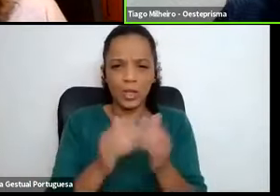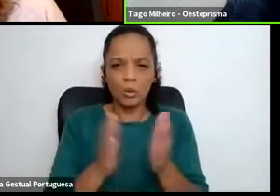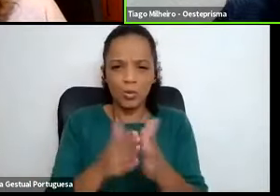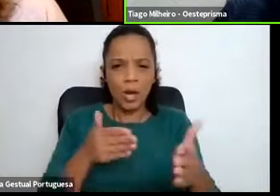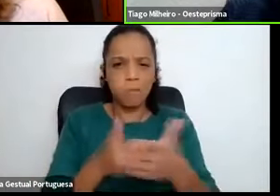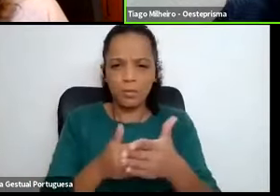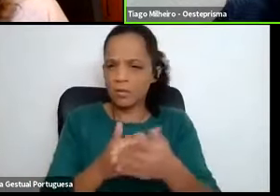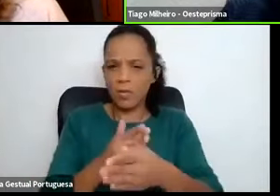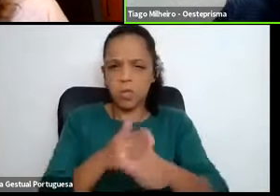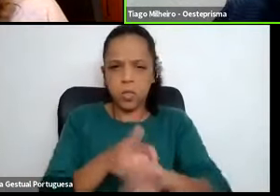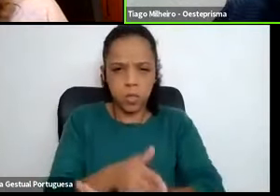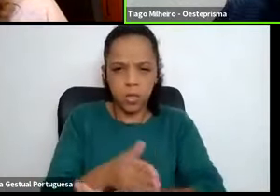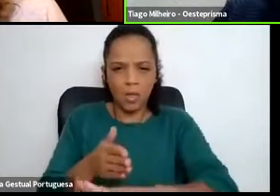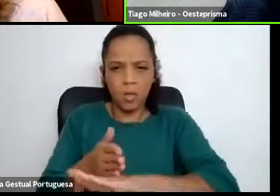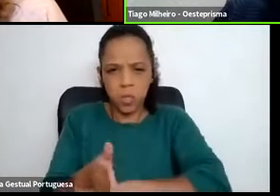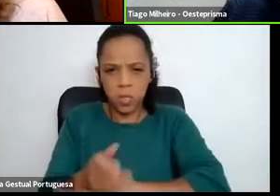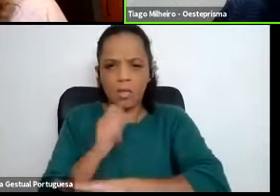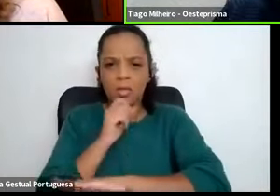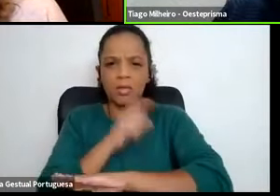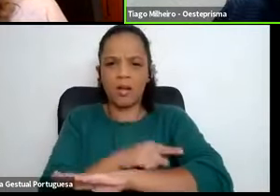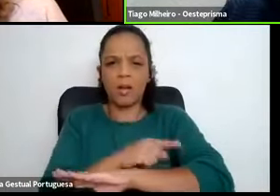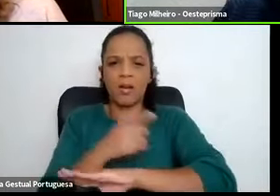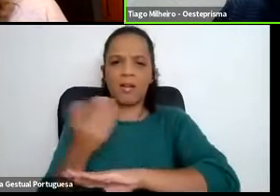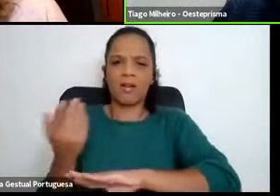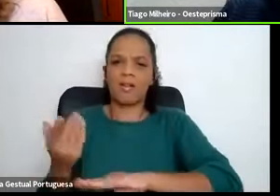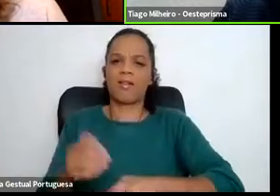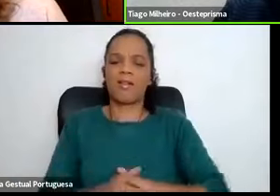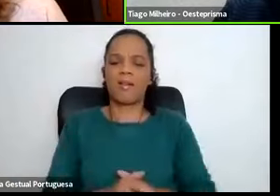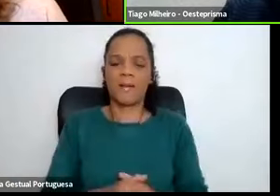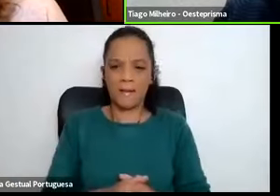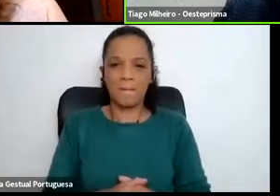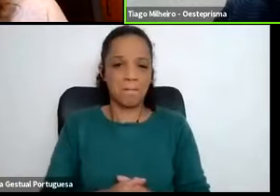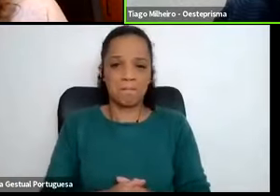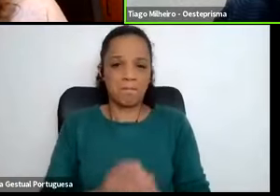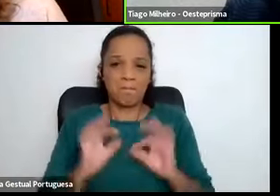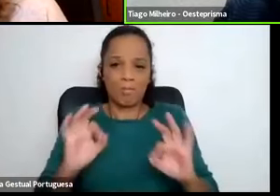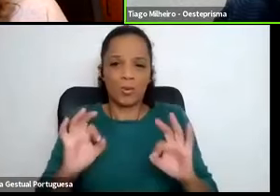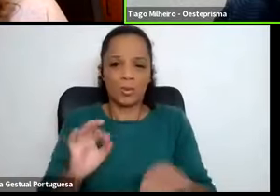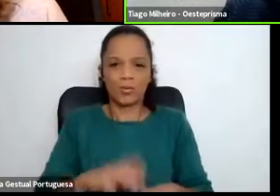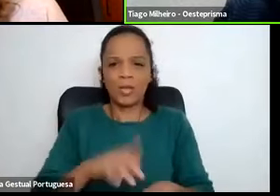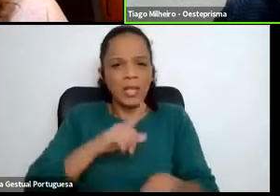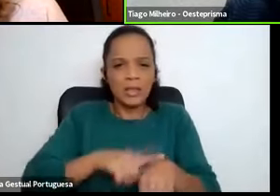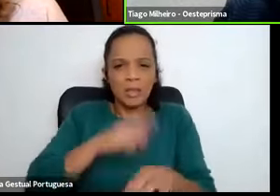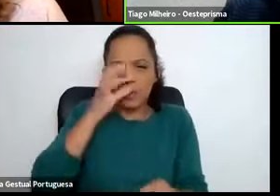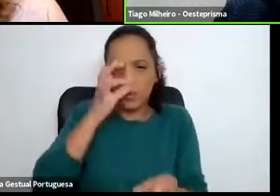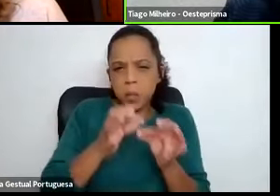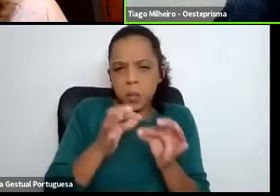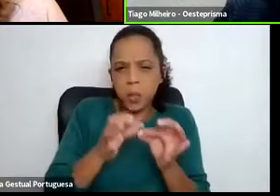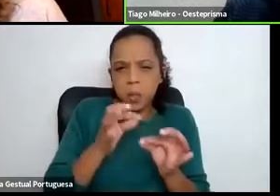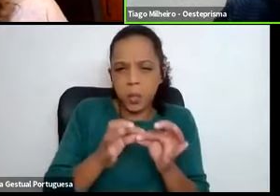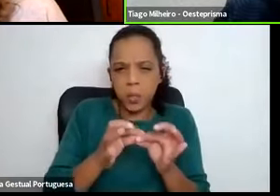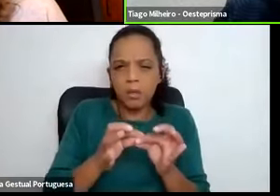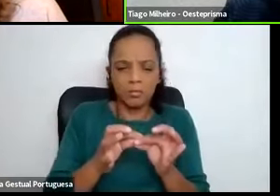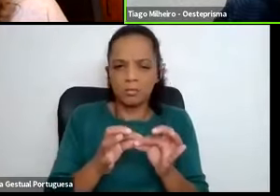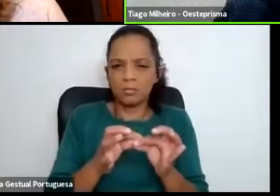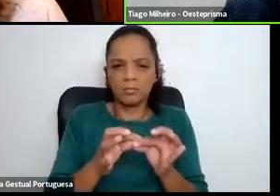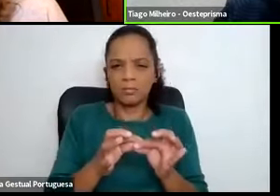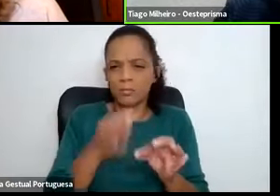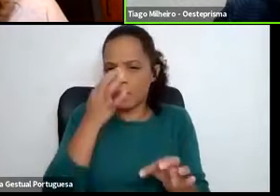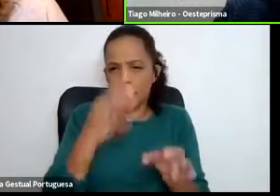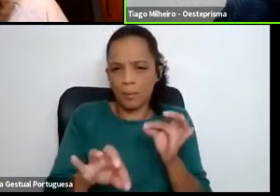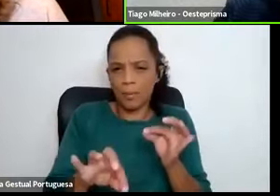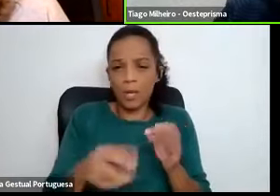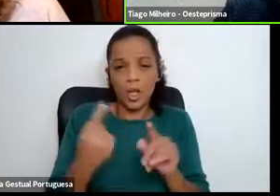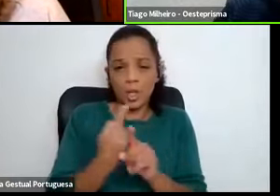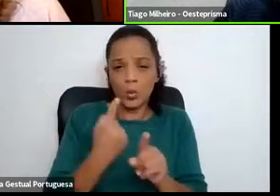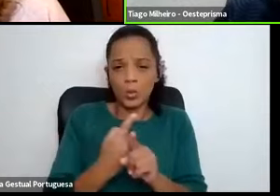e pronto, ao fim de pouco tempo, coisas estavam a